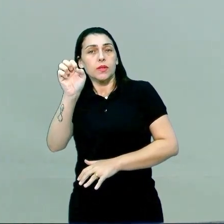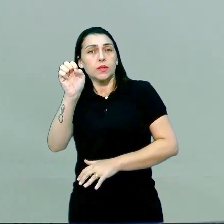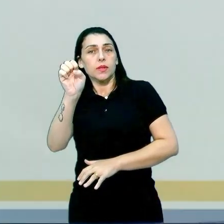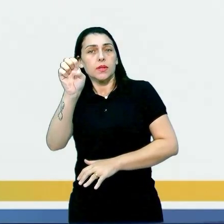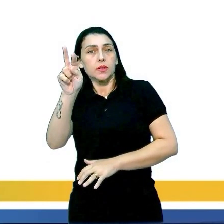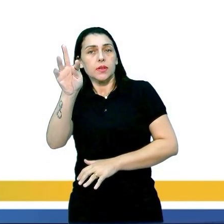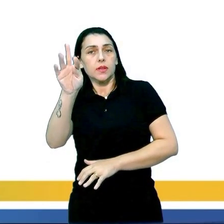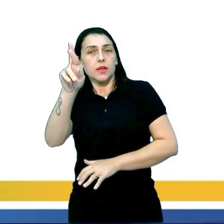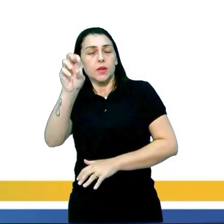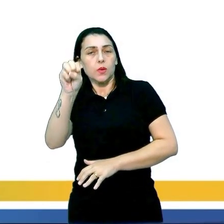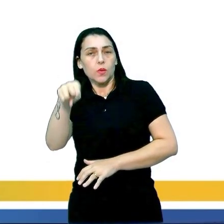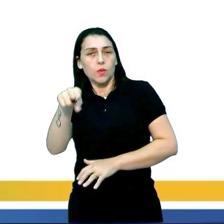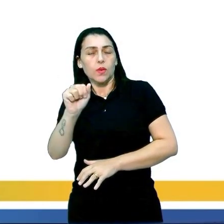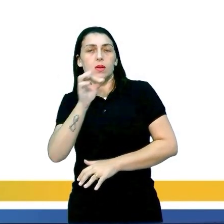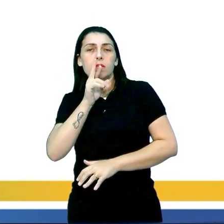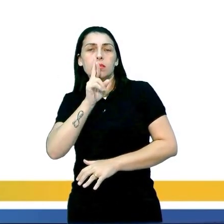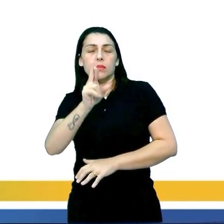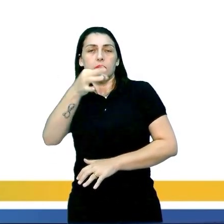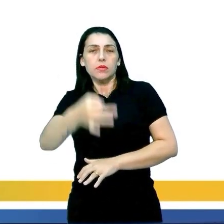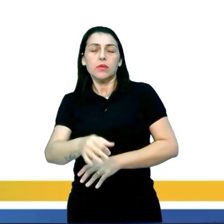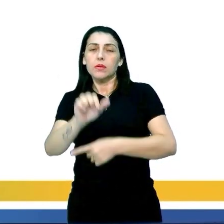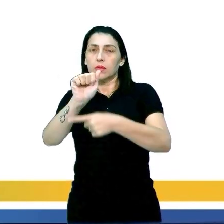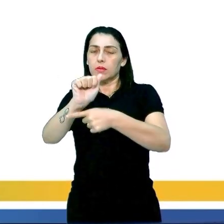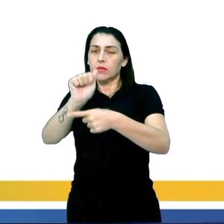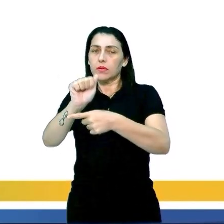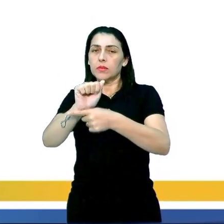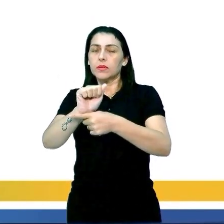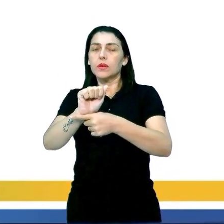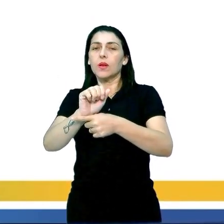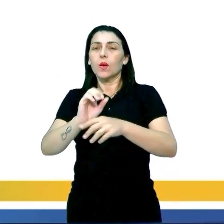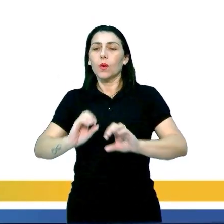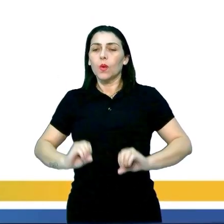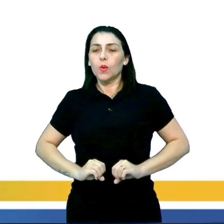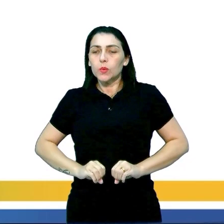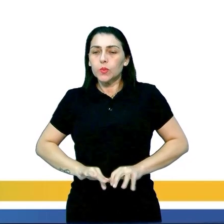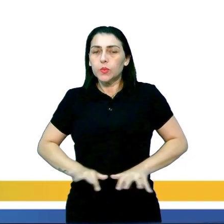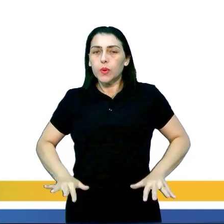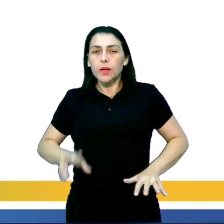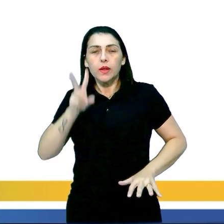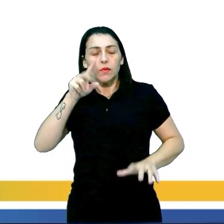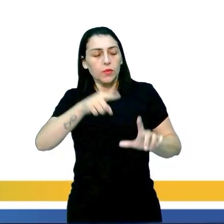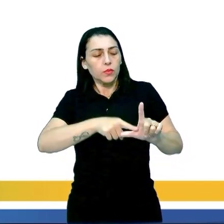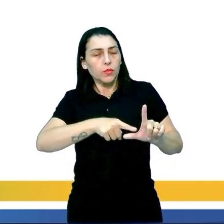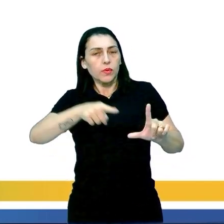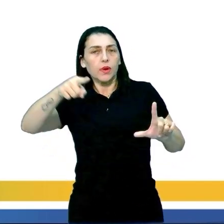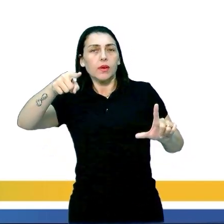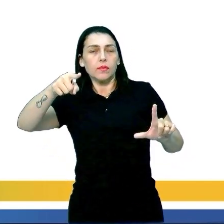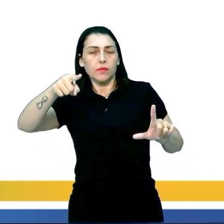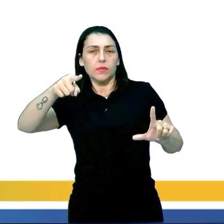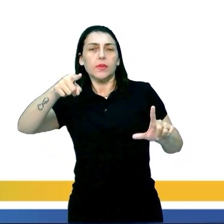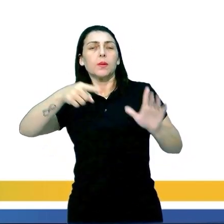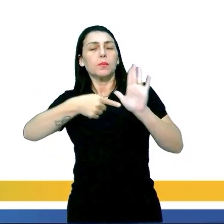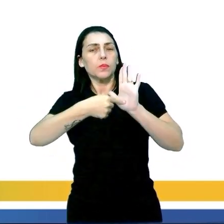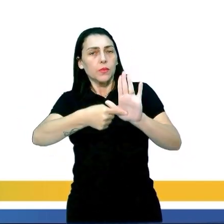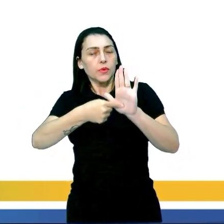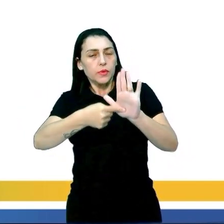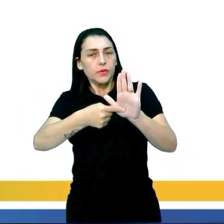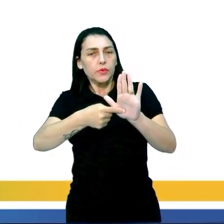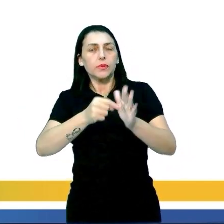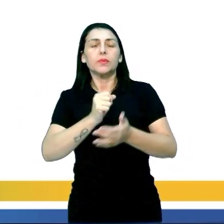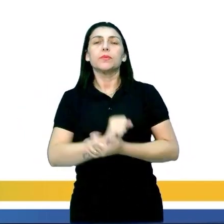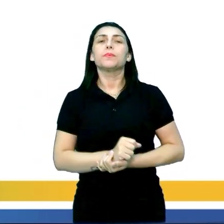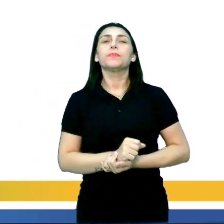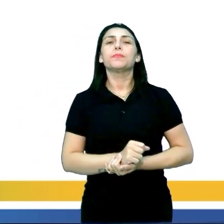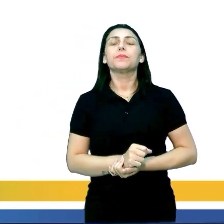alternativa correta é a alternativa A, né, ovulação aí Tá vendo que o gráfico lá em cima tá mostrando o décimo,